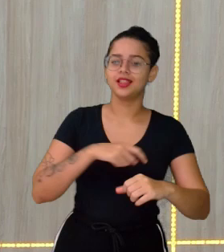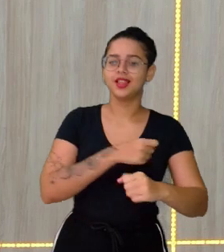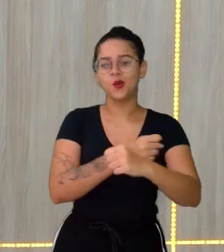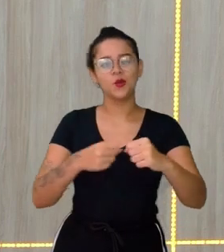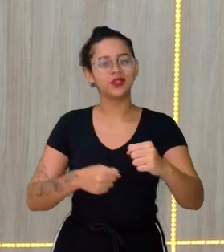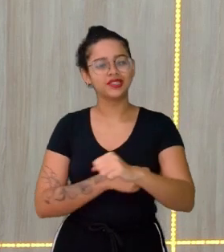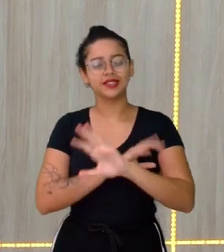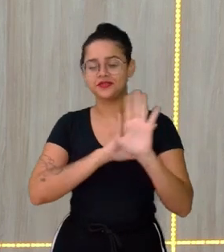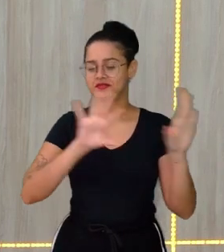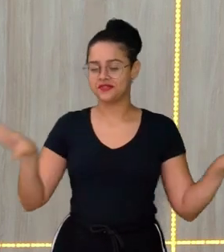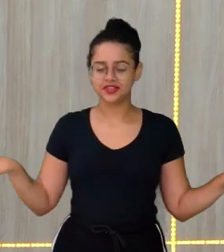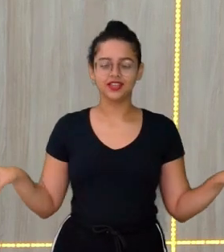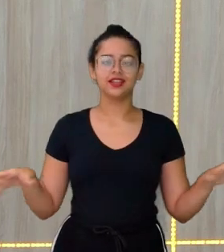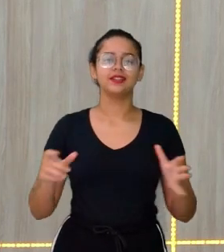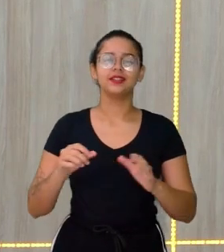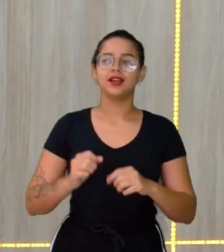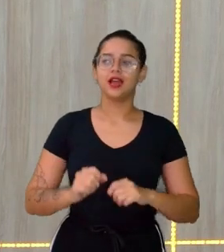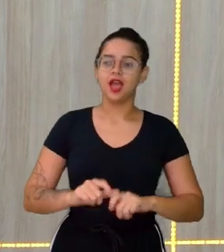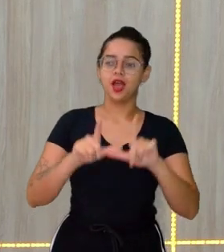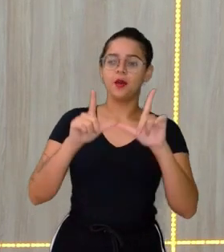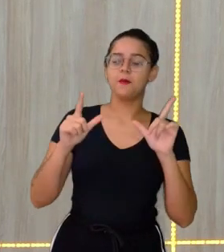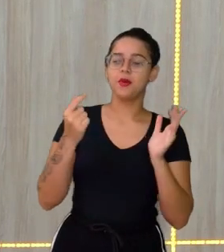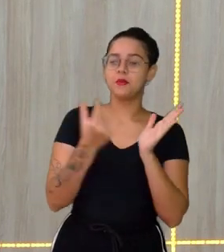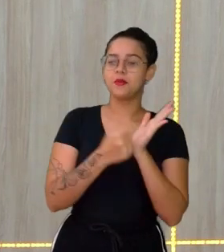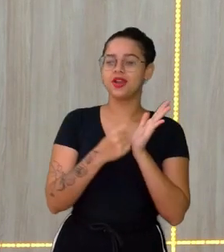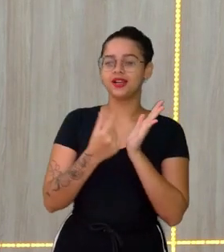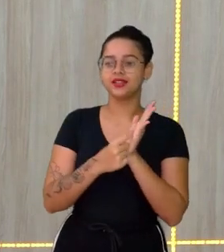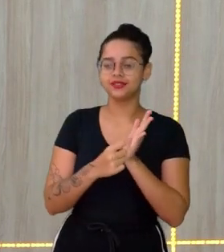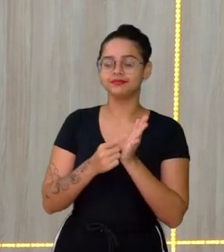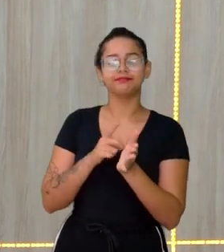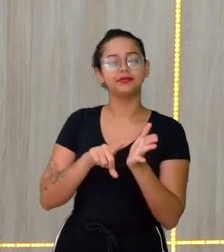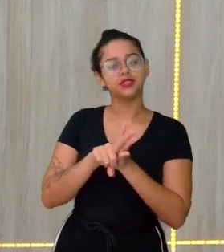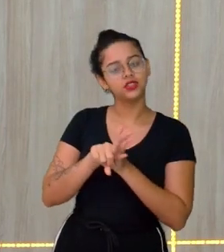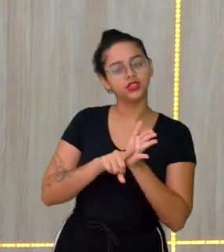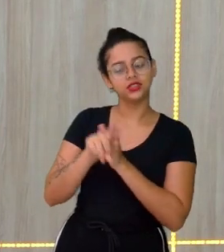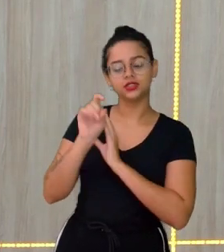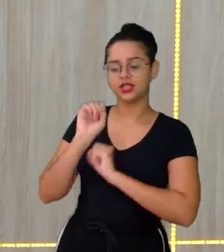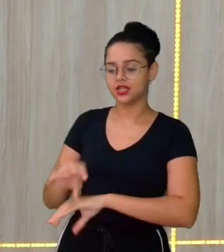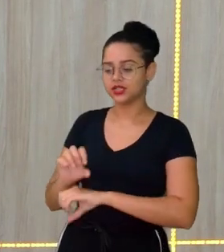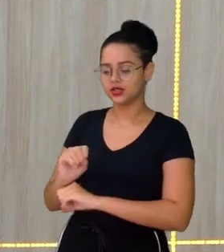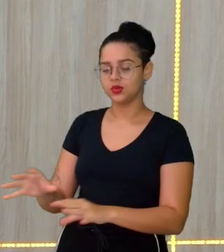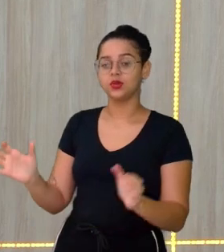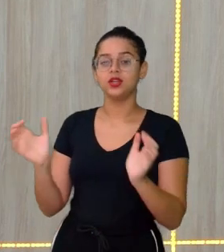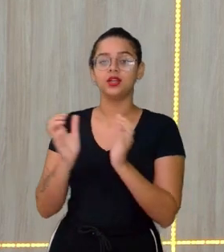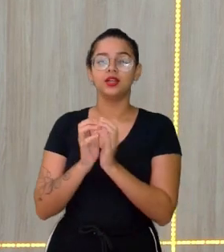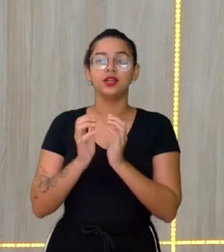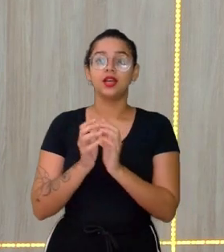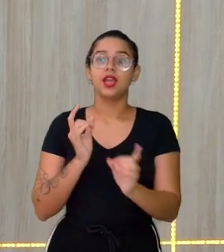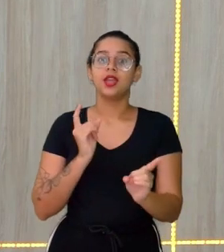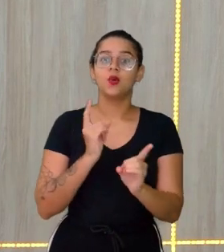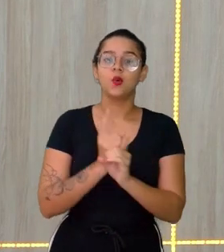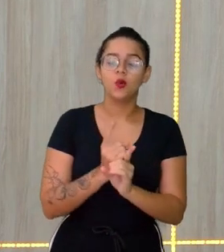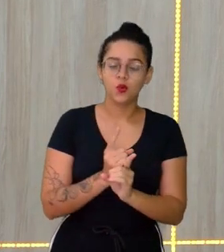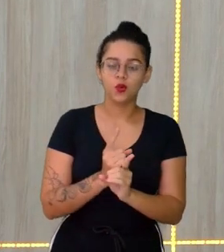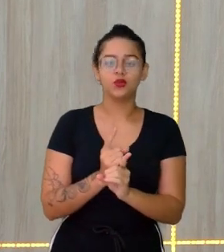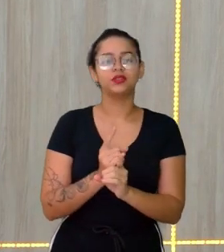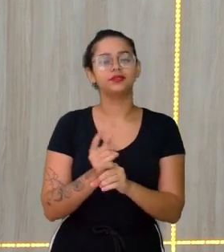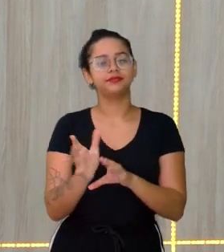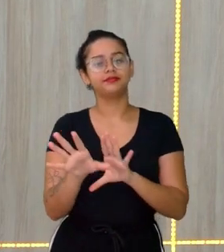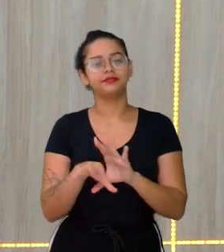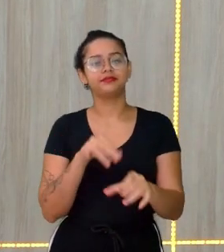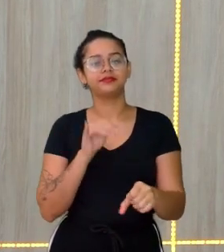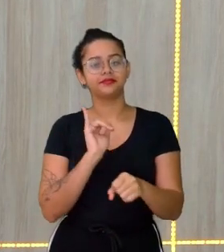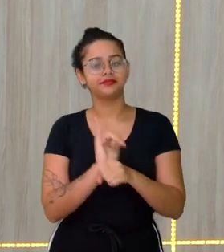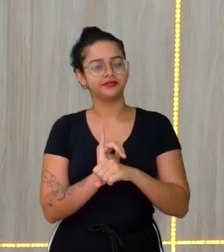Abrir o aplicativo YouTube Pesquisa Educa Recife Encontra o nosso canal Não